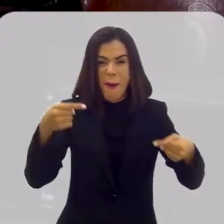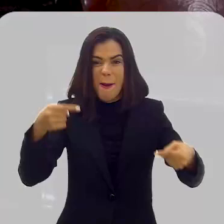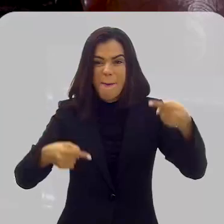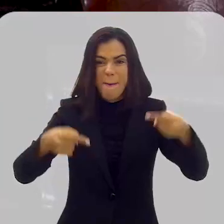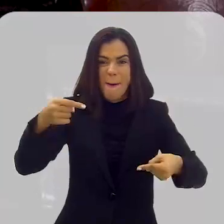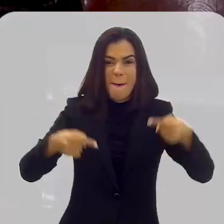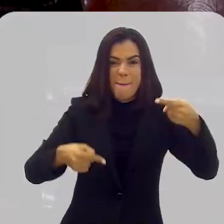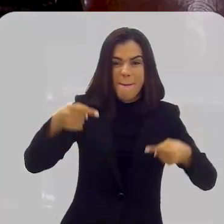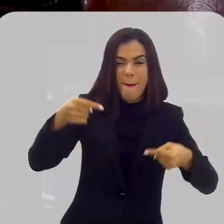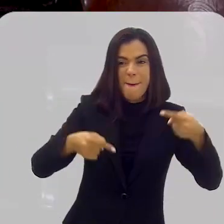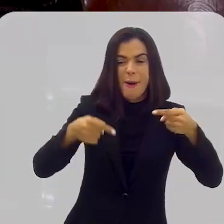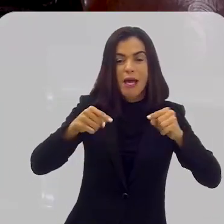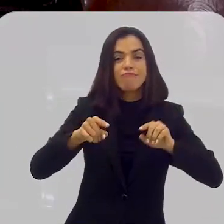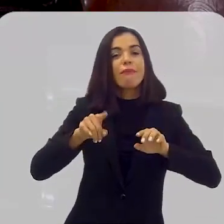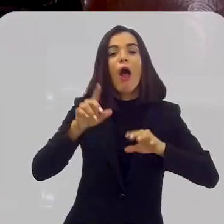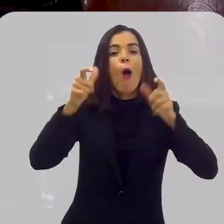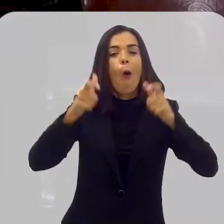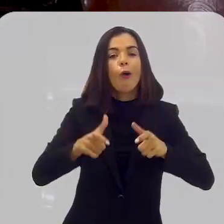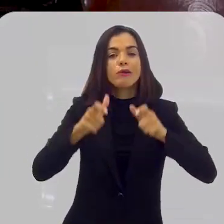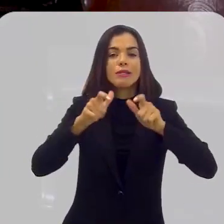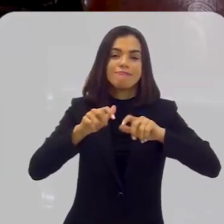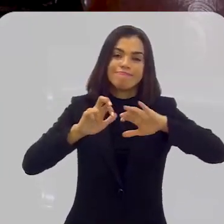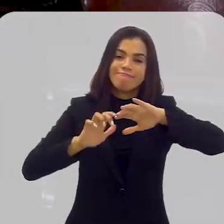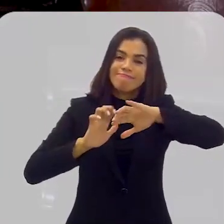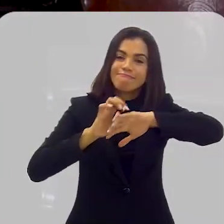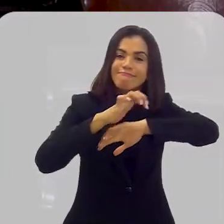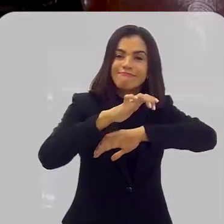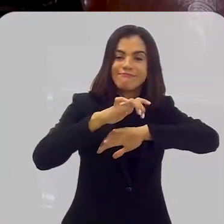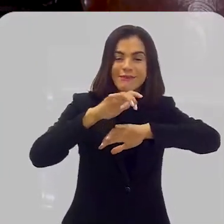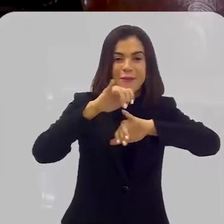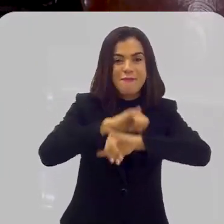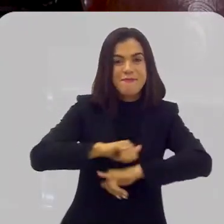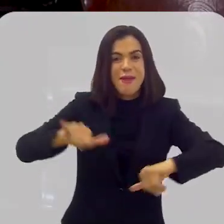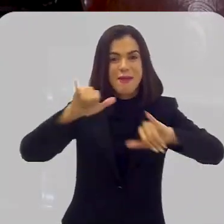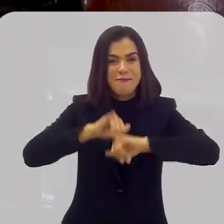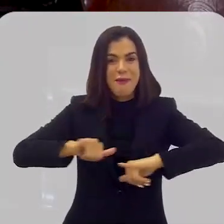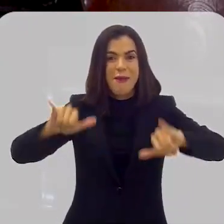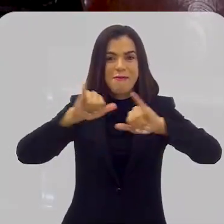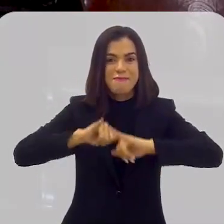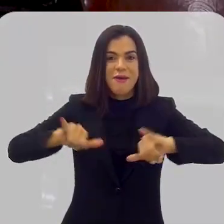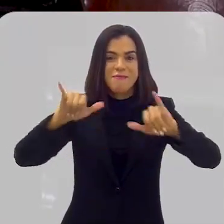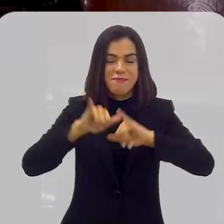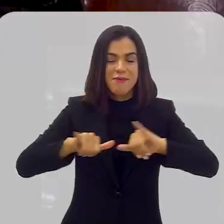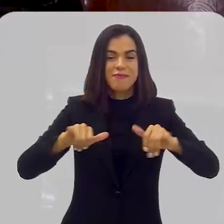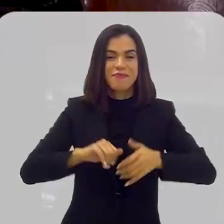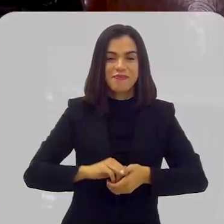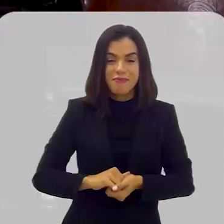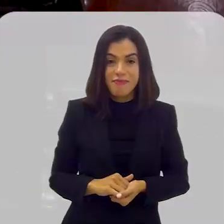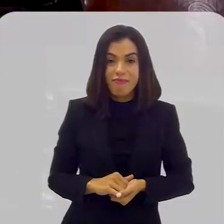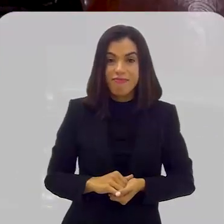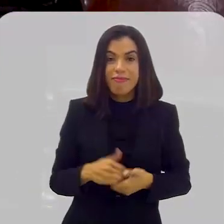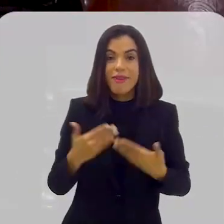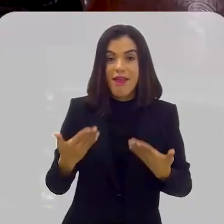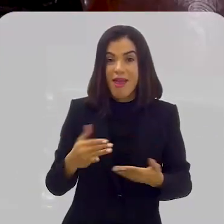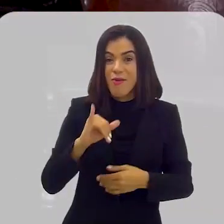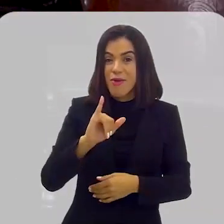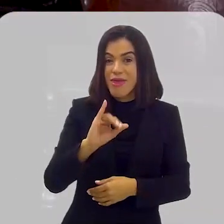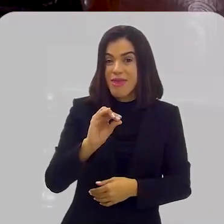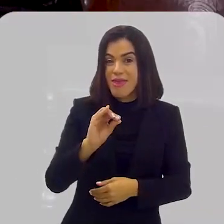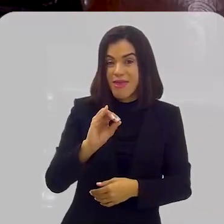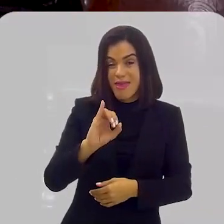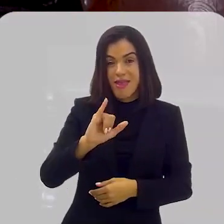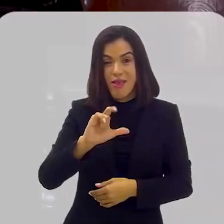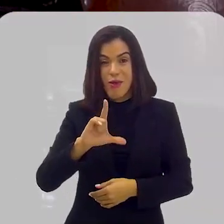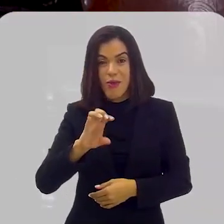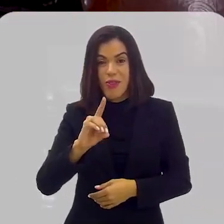passou a se manifestar na escadaria do Palácio, a fazer comícios populares na escadaria do Palácio. E aí, quando o